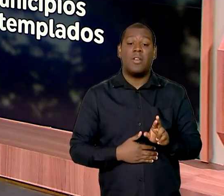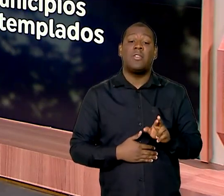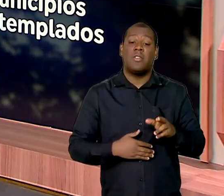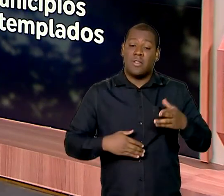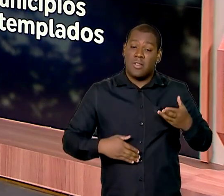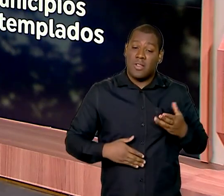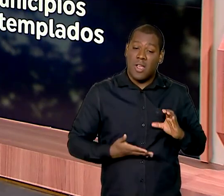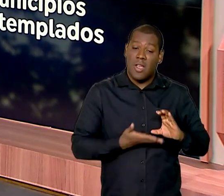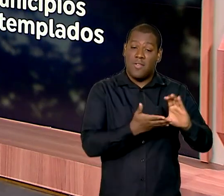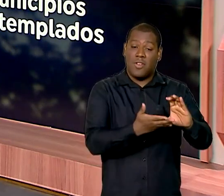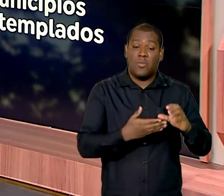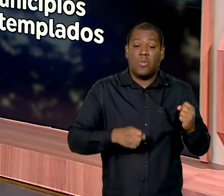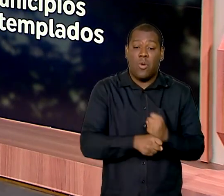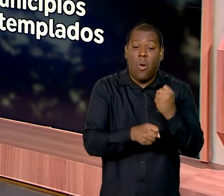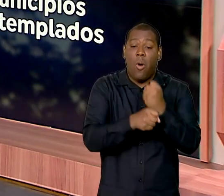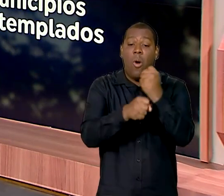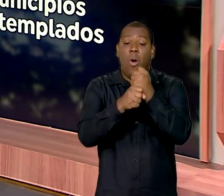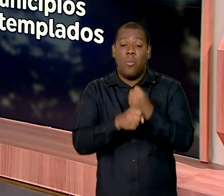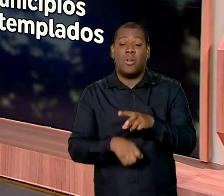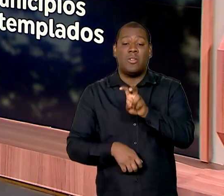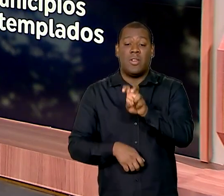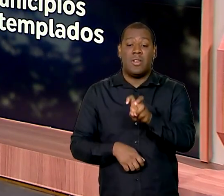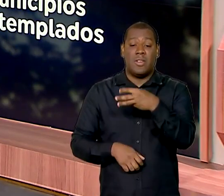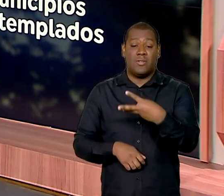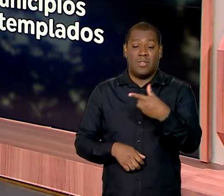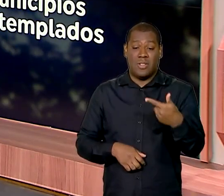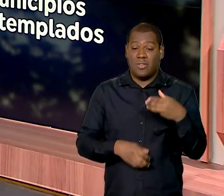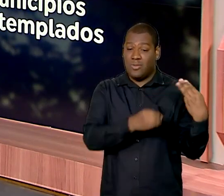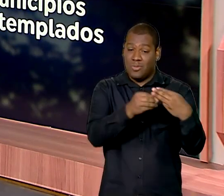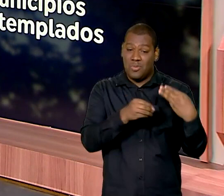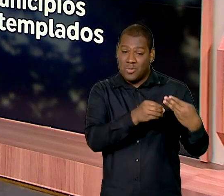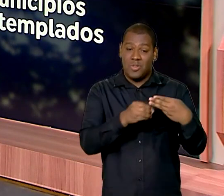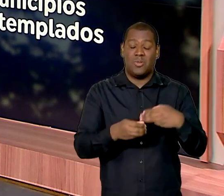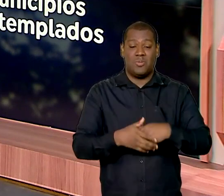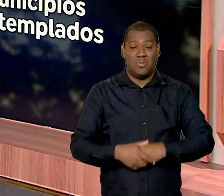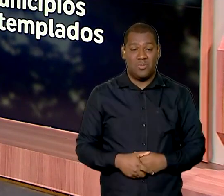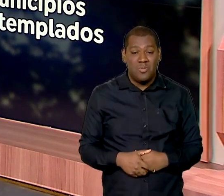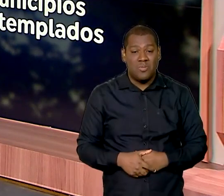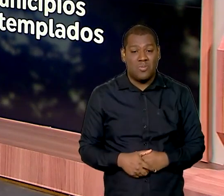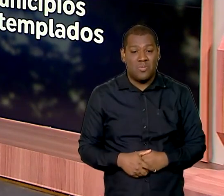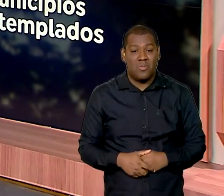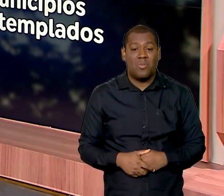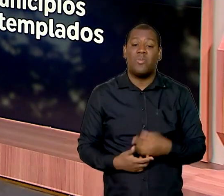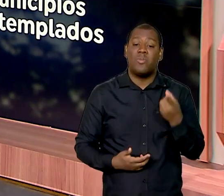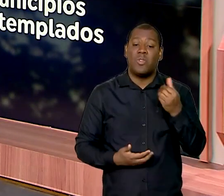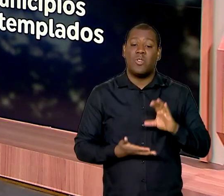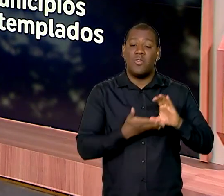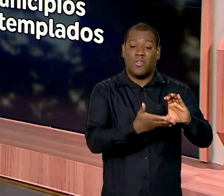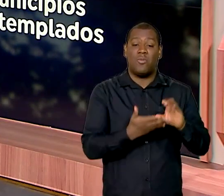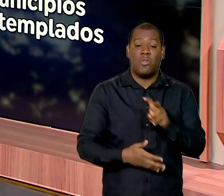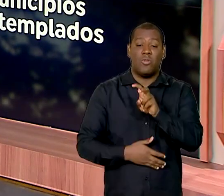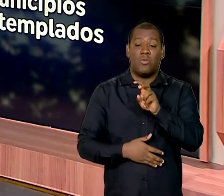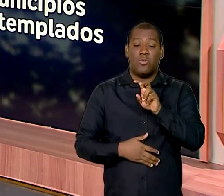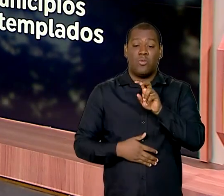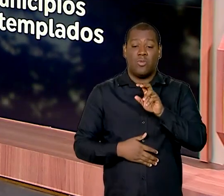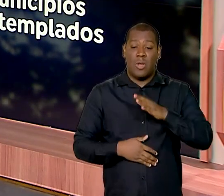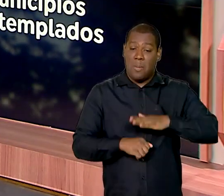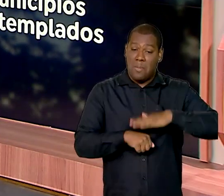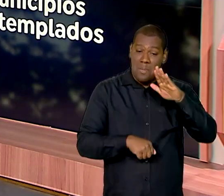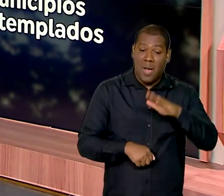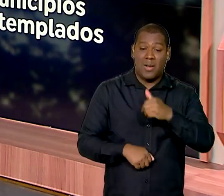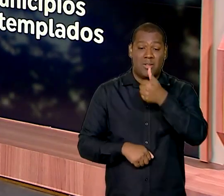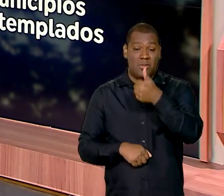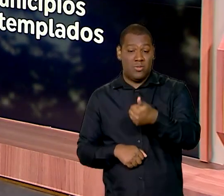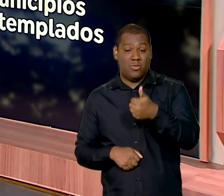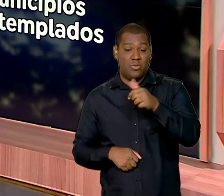obras em 532 municípios. Olha aí, os investimentos de mais de 18 bilhões de